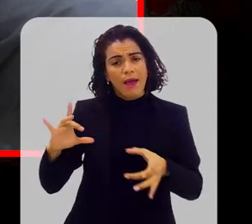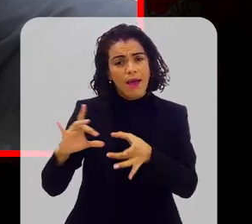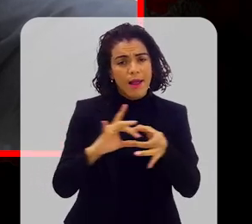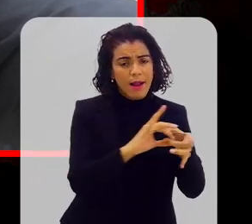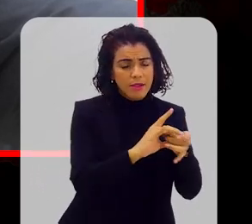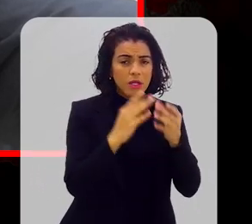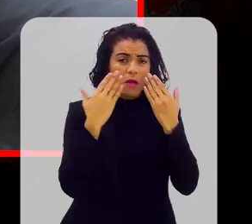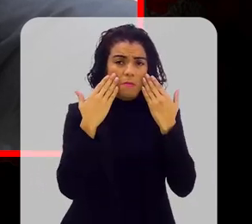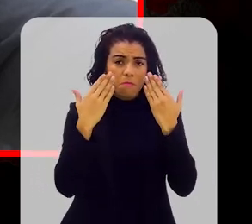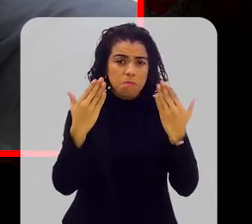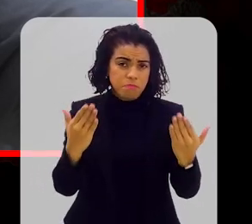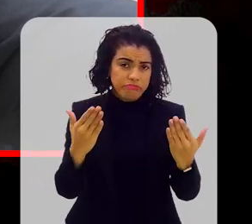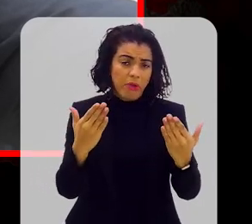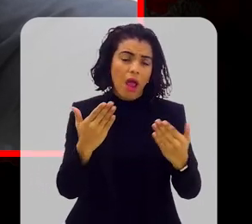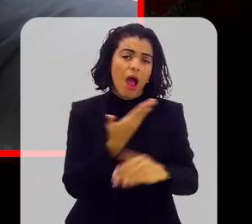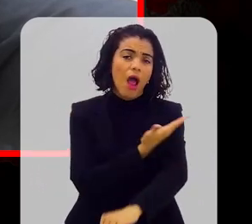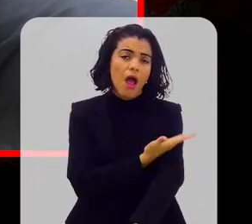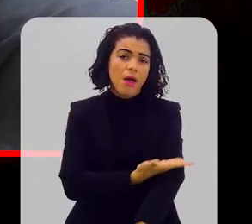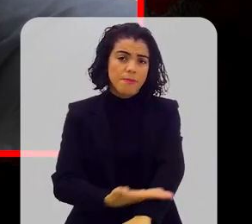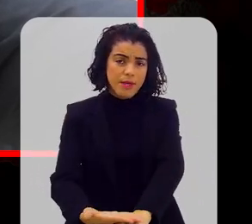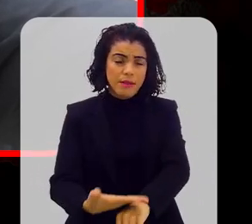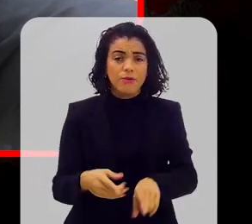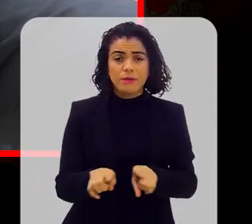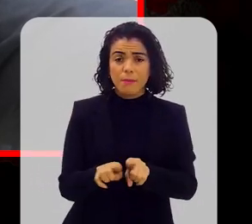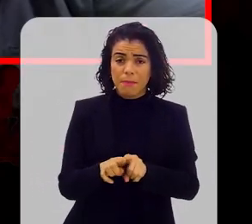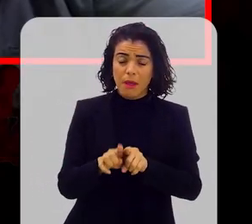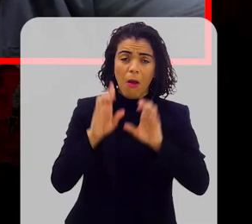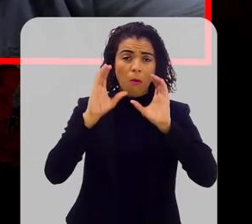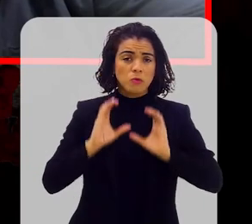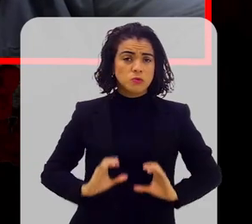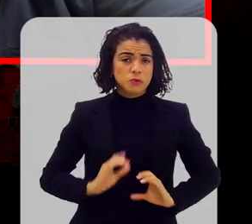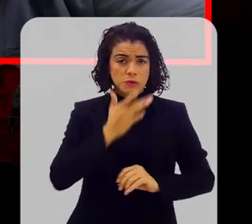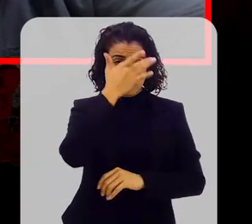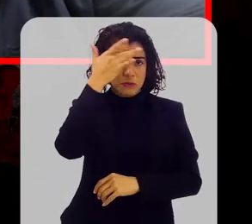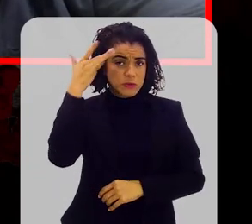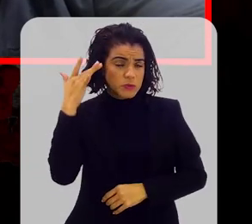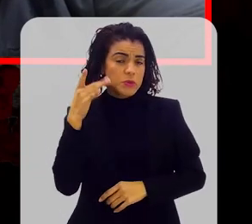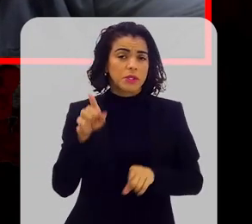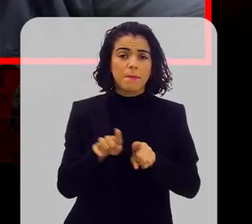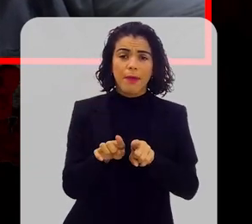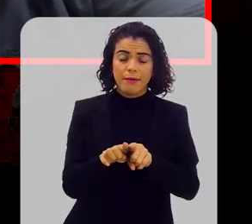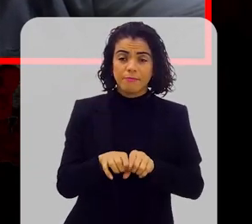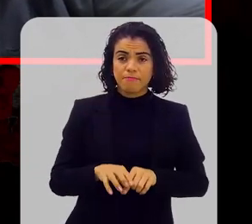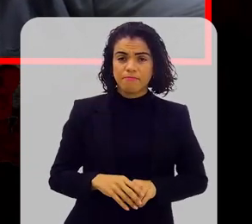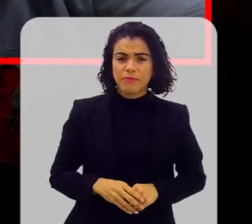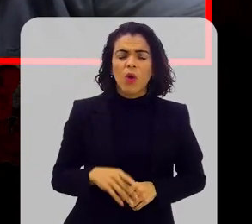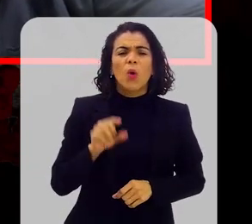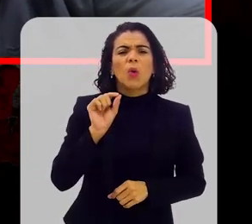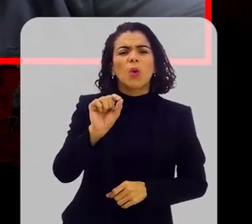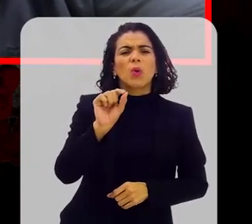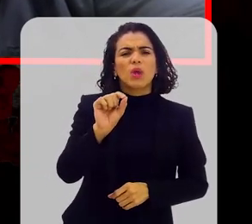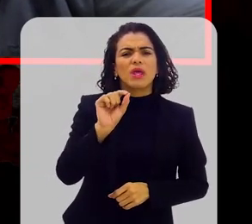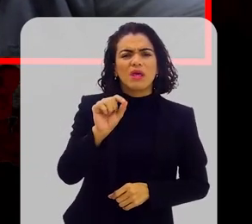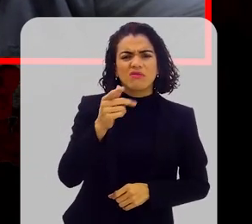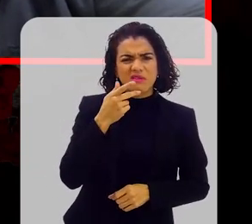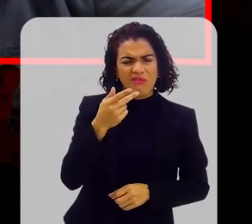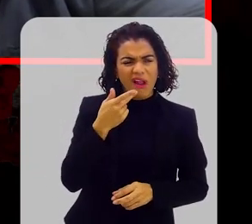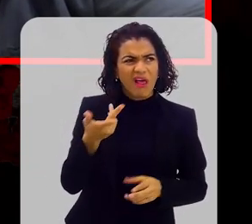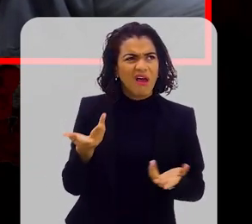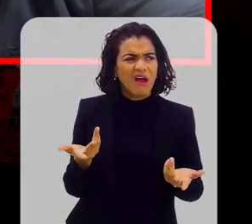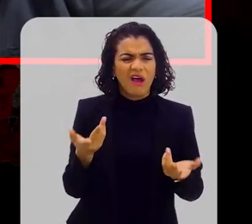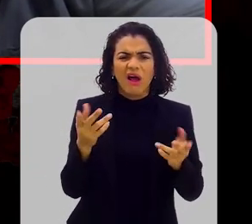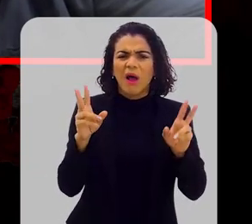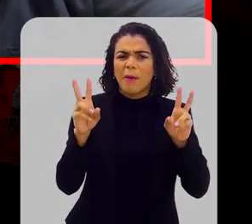essas questões de exposição ambiental e postura das pessoas em relação ao cuidado da sua saúde também. O que você se